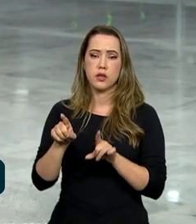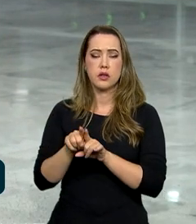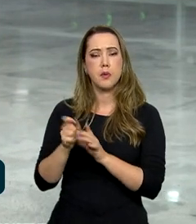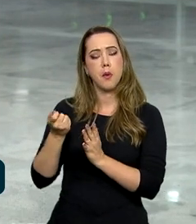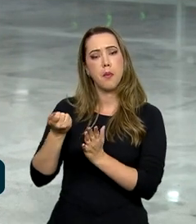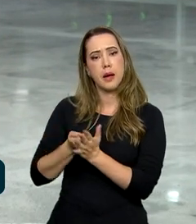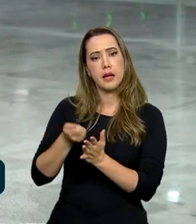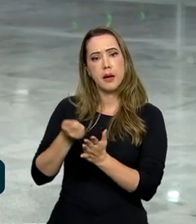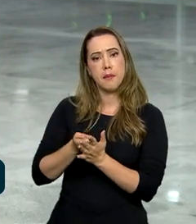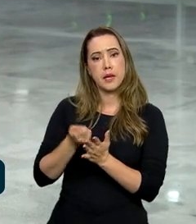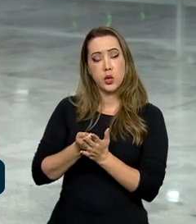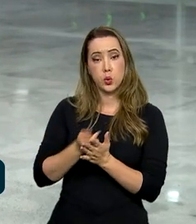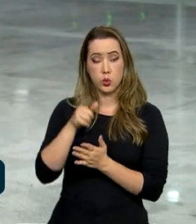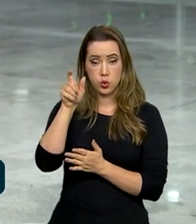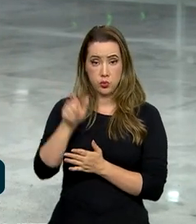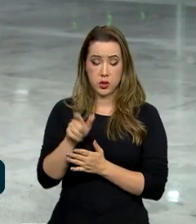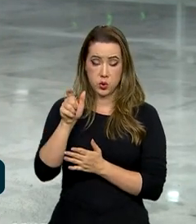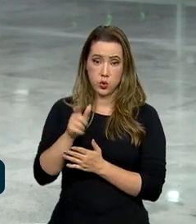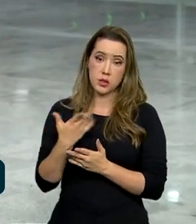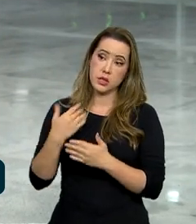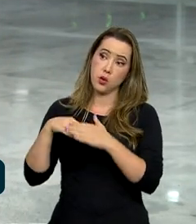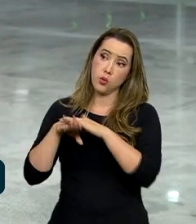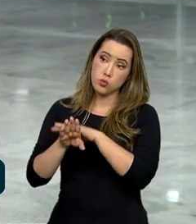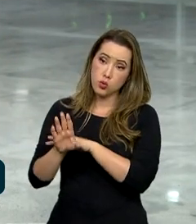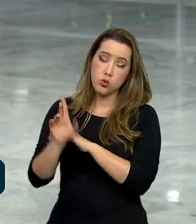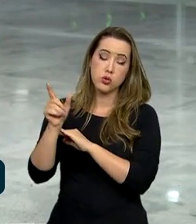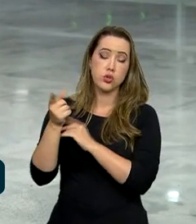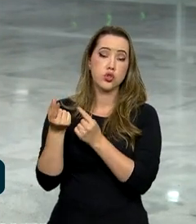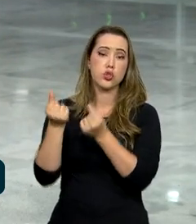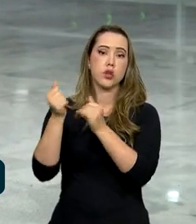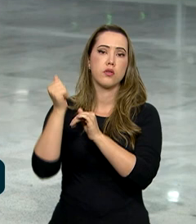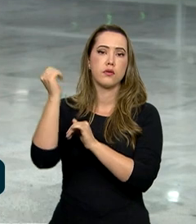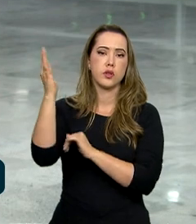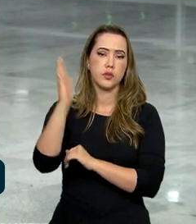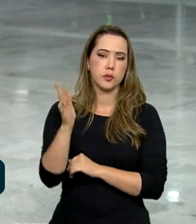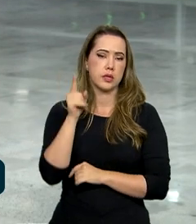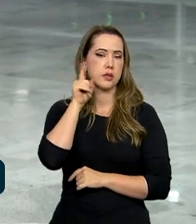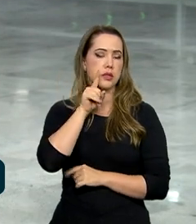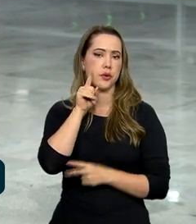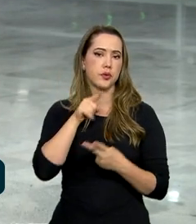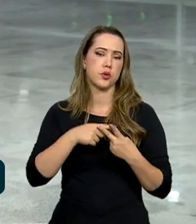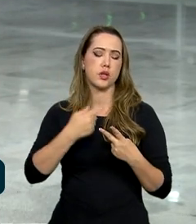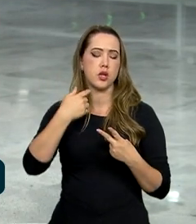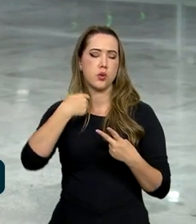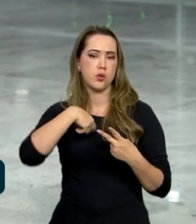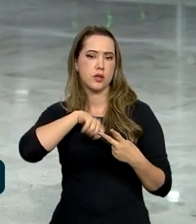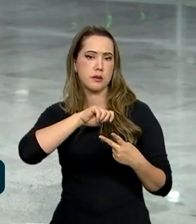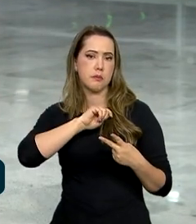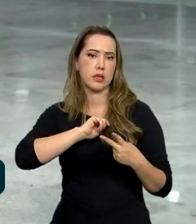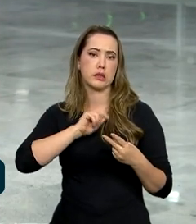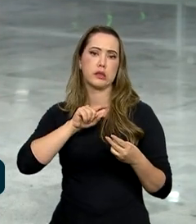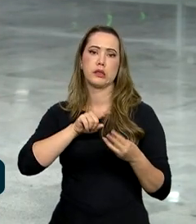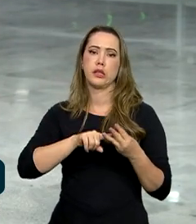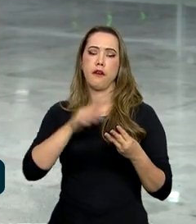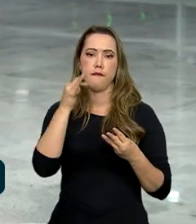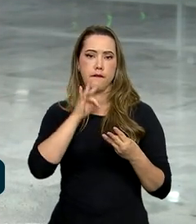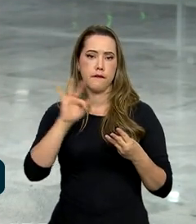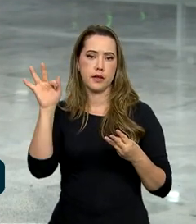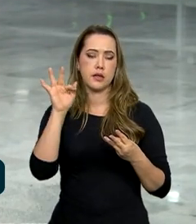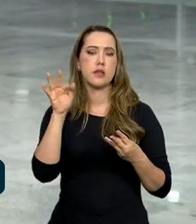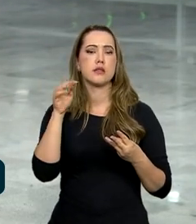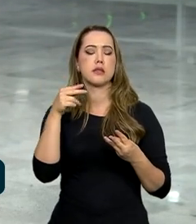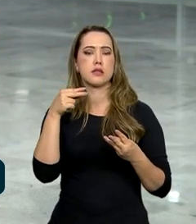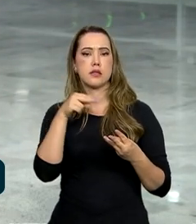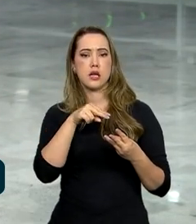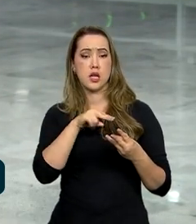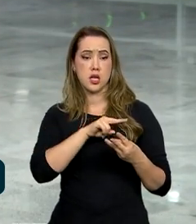capital de brasileiros em paraísos fiscais. Países como Estados Unidos, Espanha, França, Japão e Noruega já adotaram